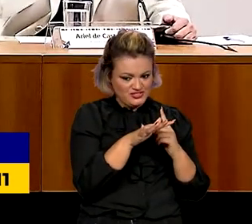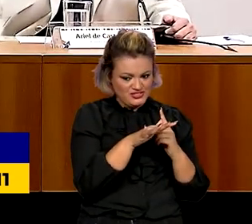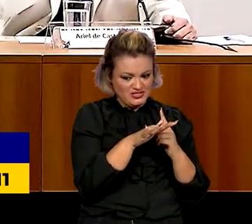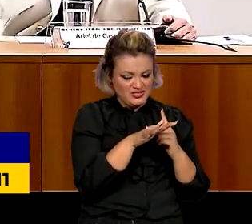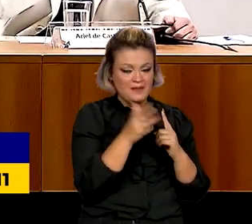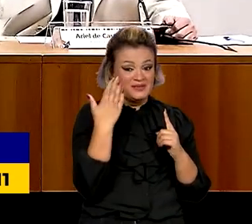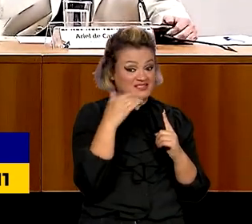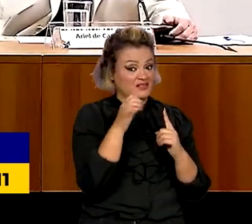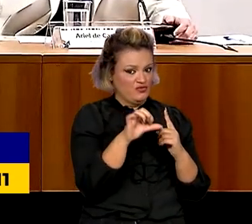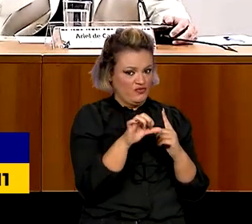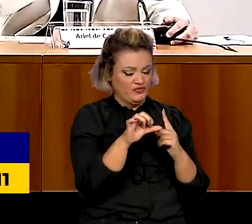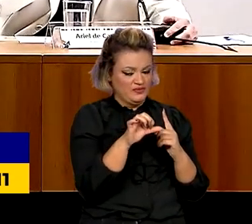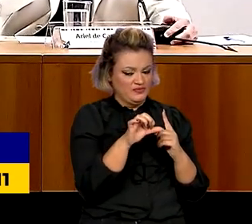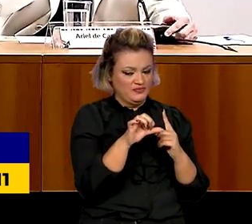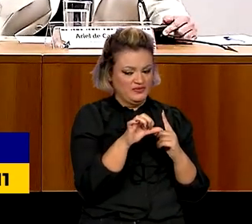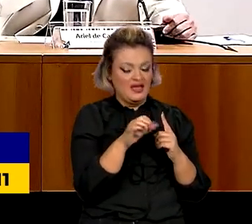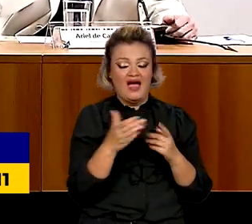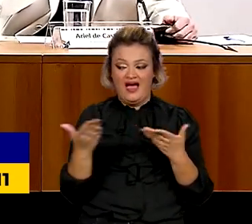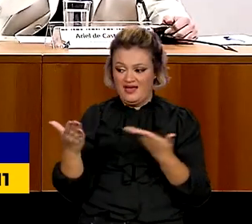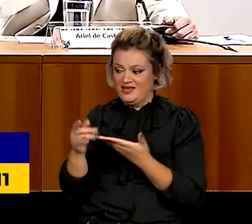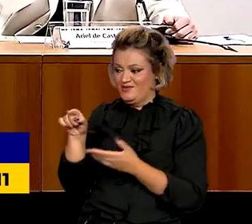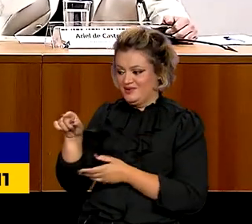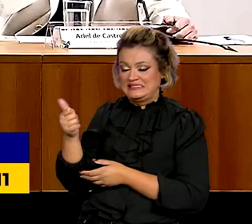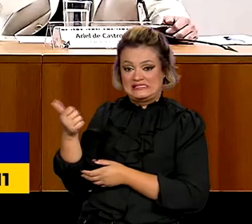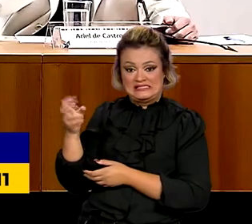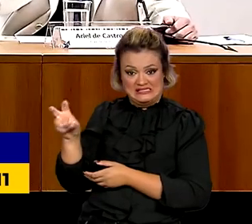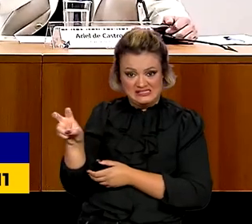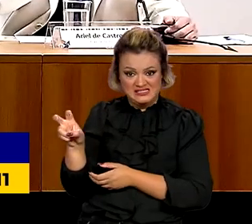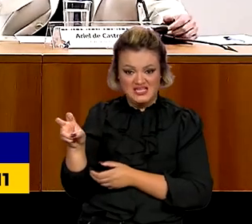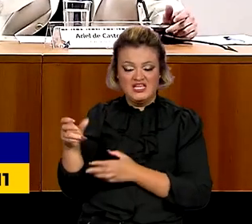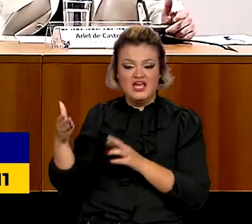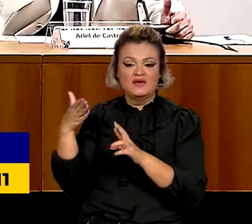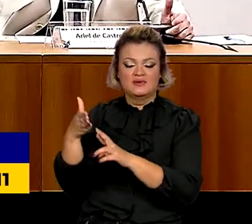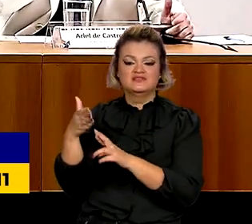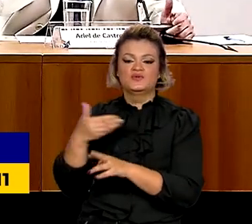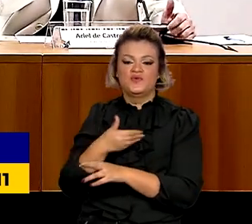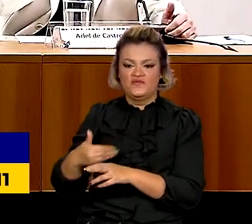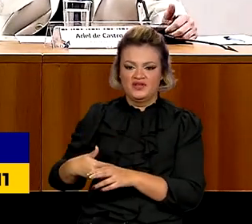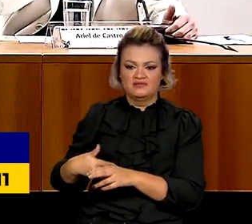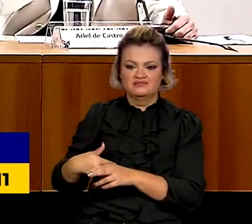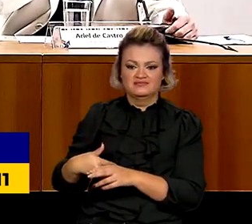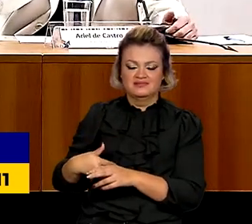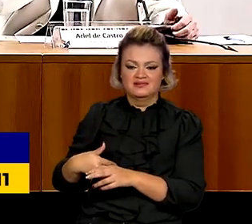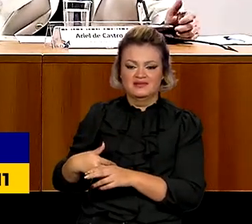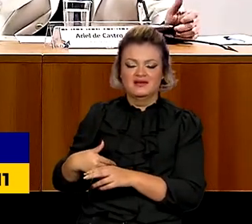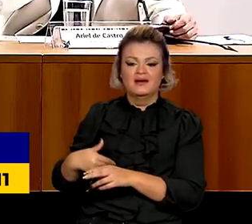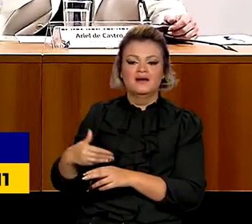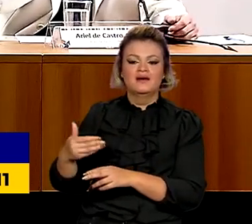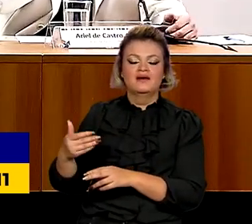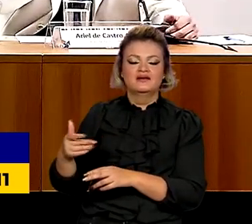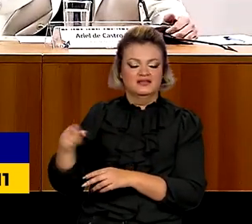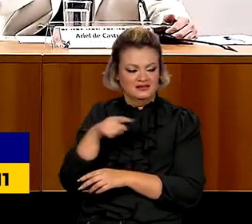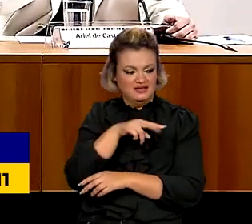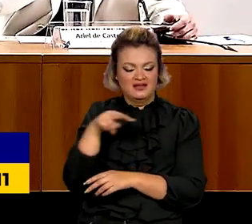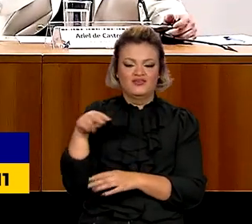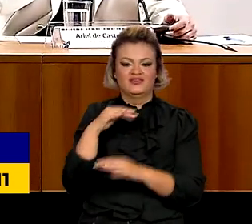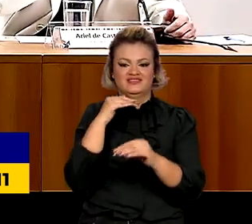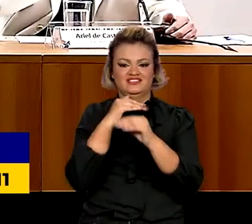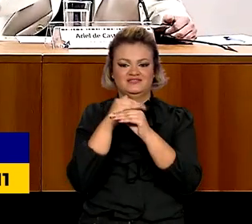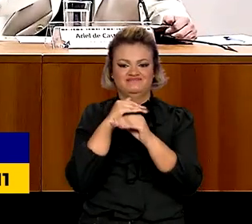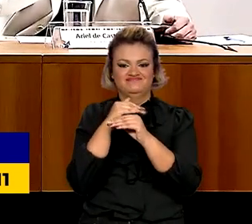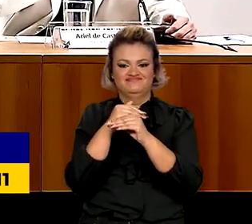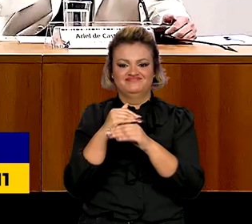não mais 9, e 15 representantes do governo com seus respectivos